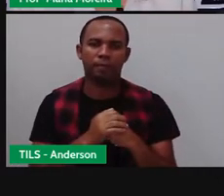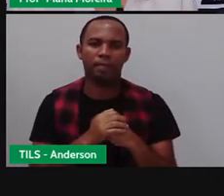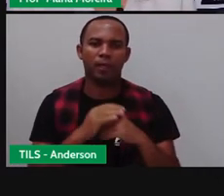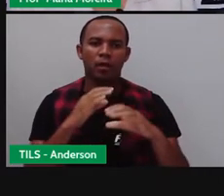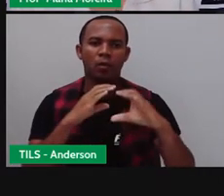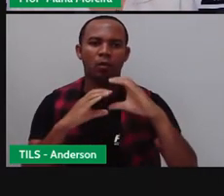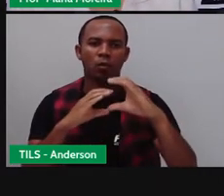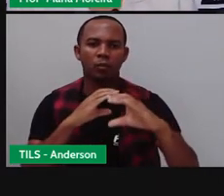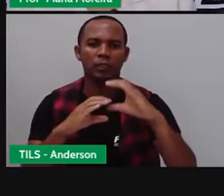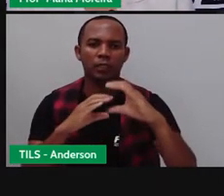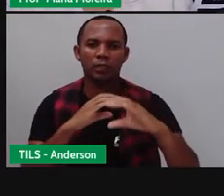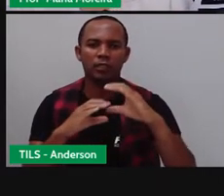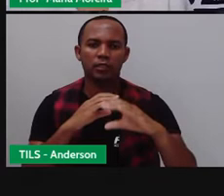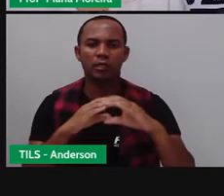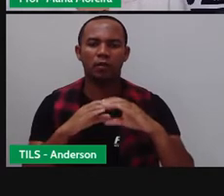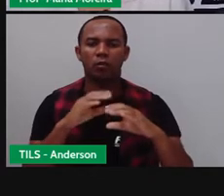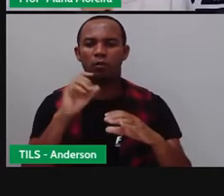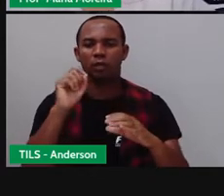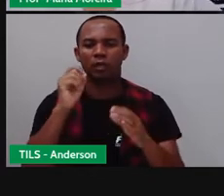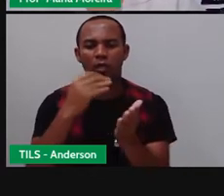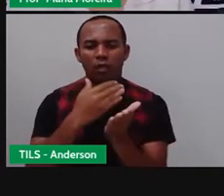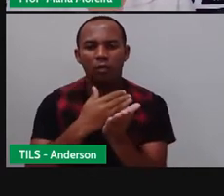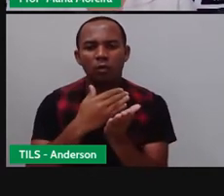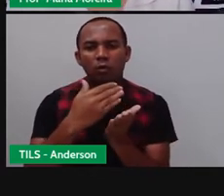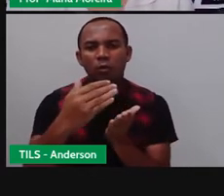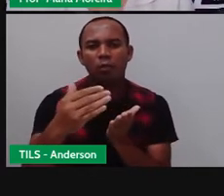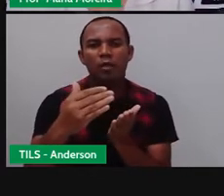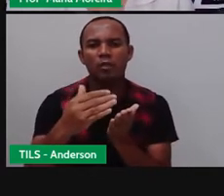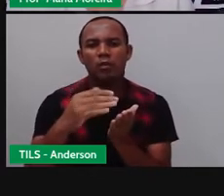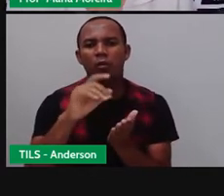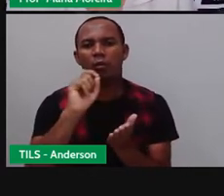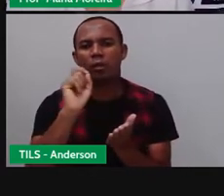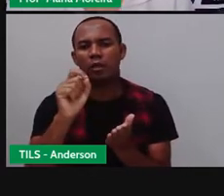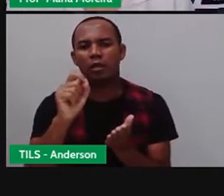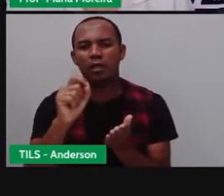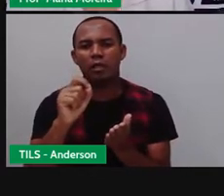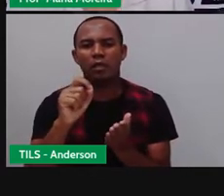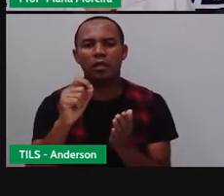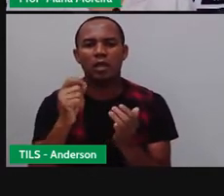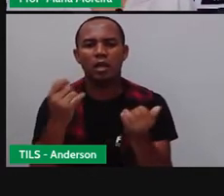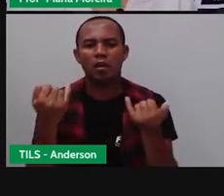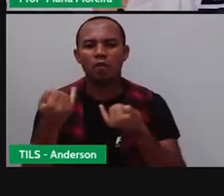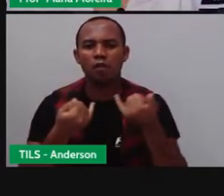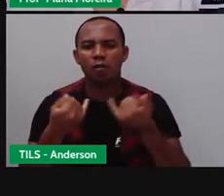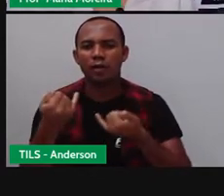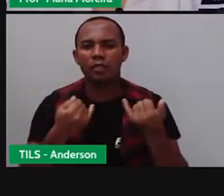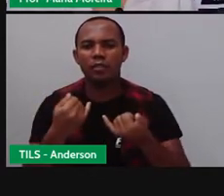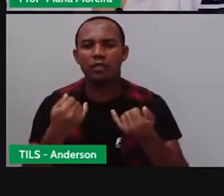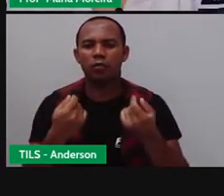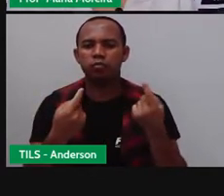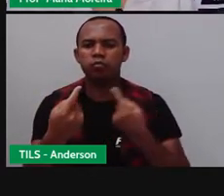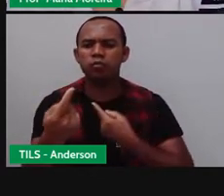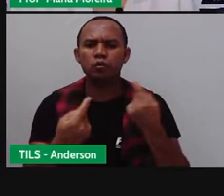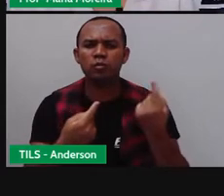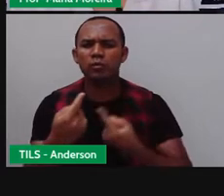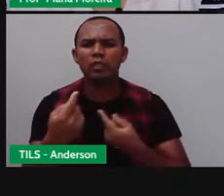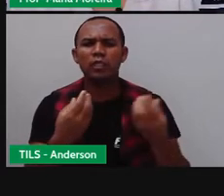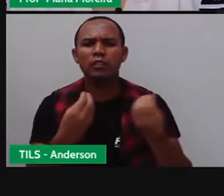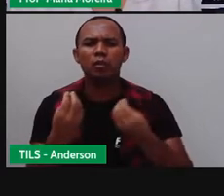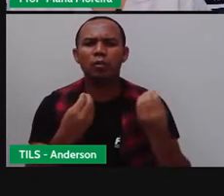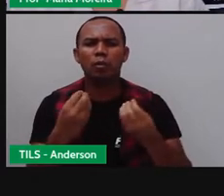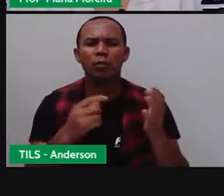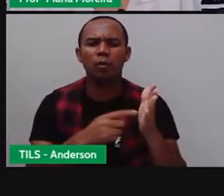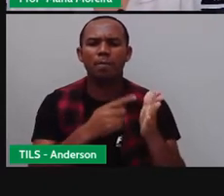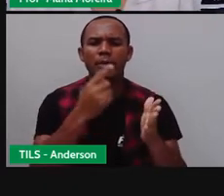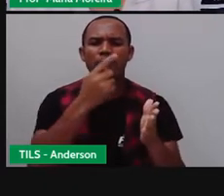comunicação surgiu da necessidade do ser humano de passar informação uns aos outros, né? As